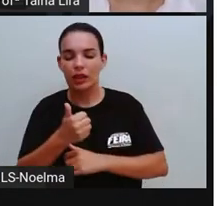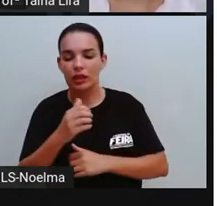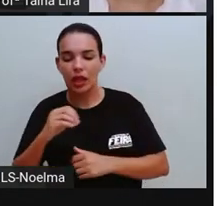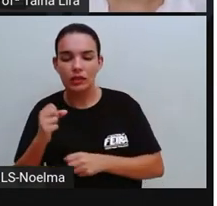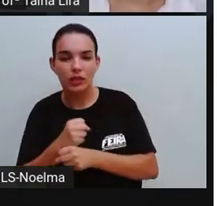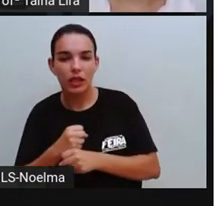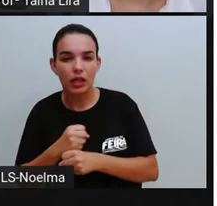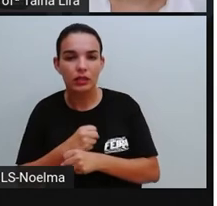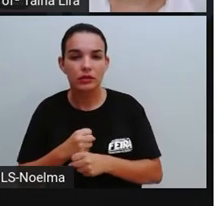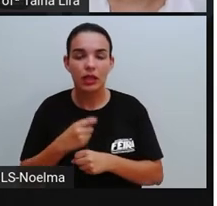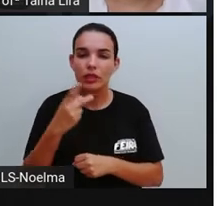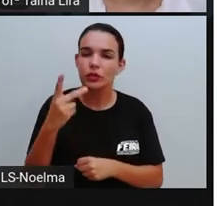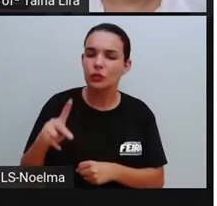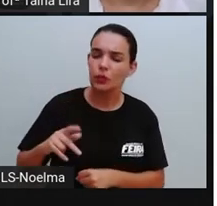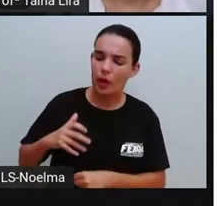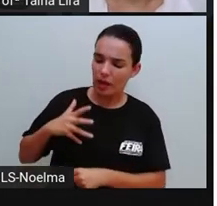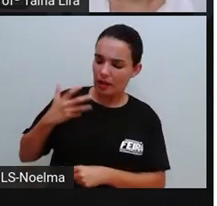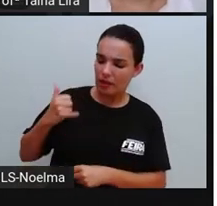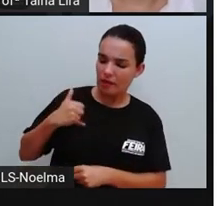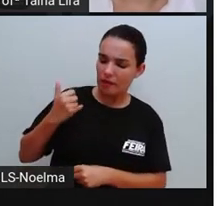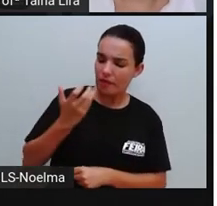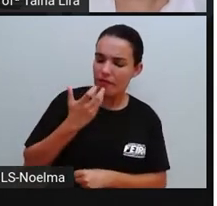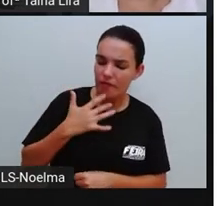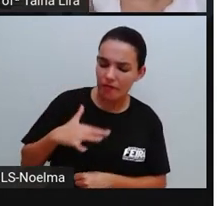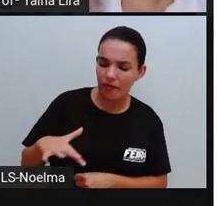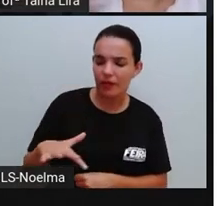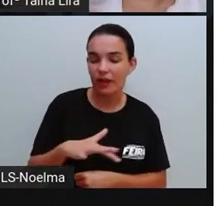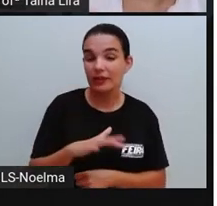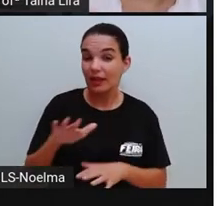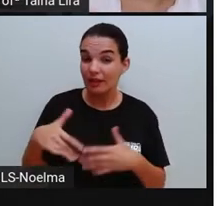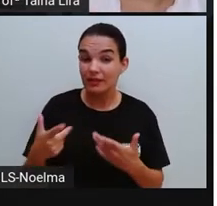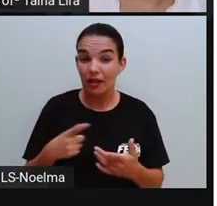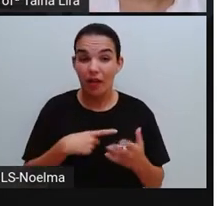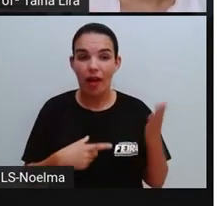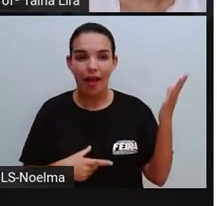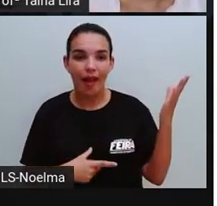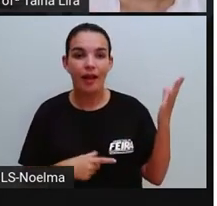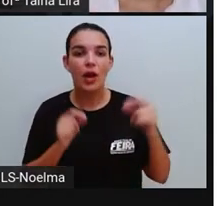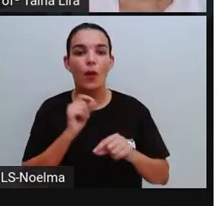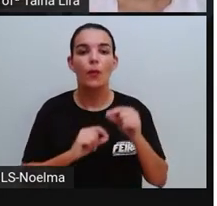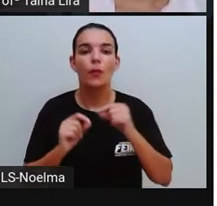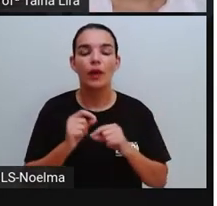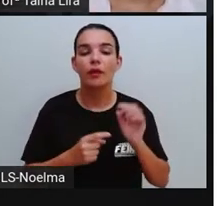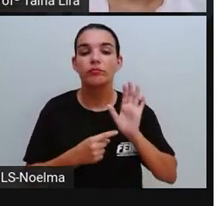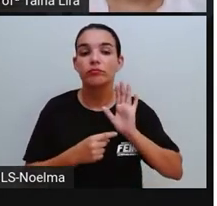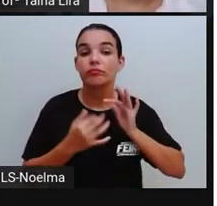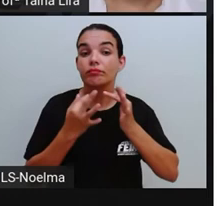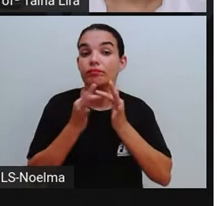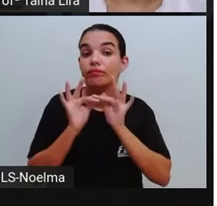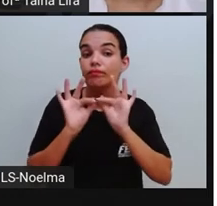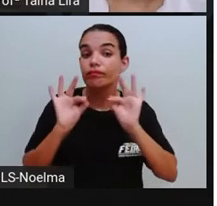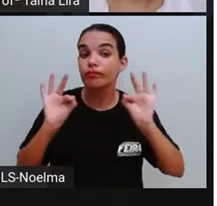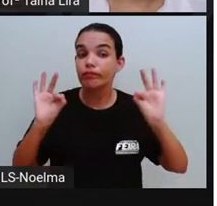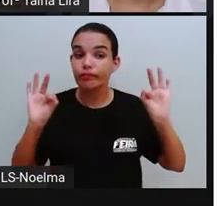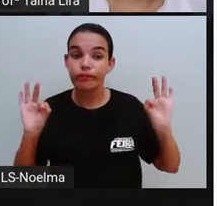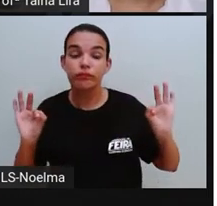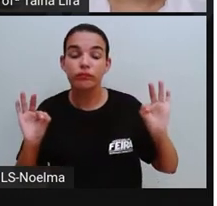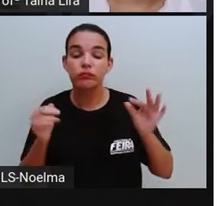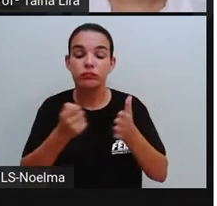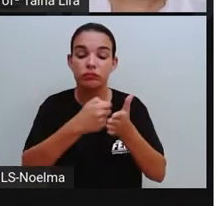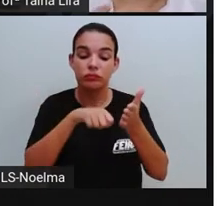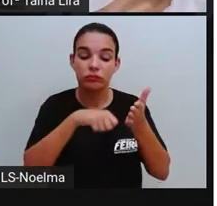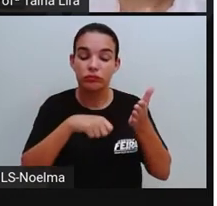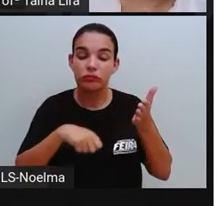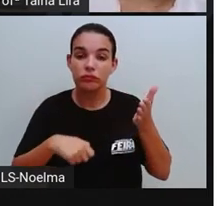anos, na sua infância. Então, são expressões que as pessoas que escrevem esses